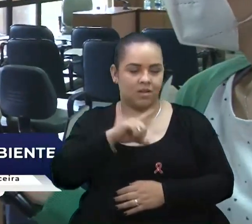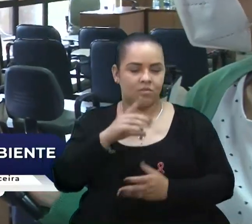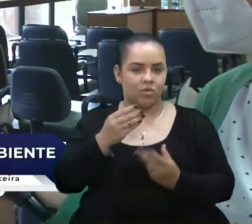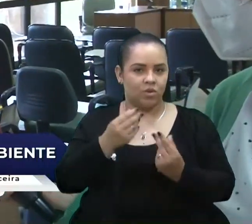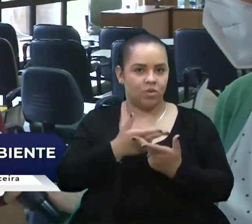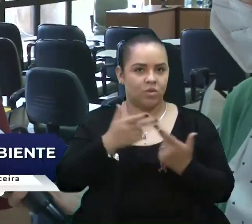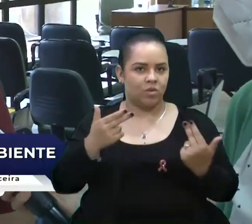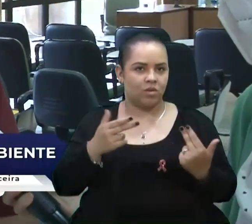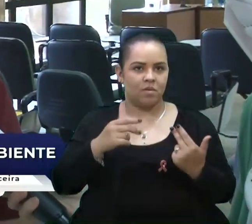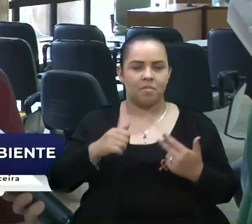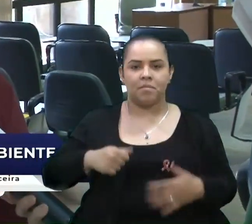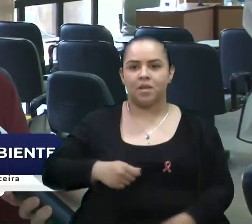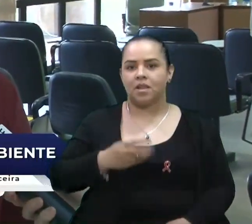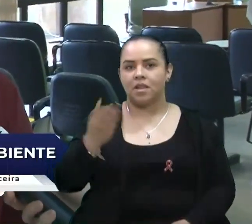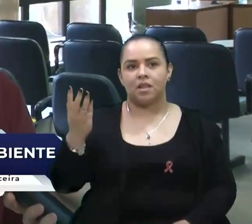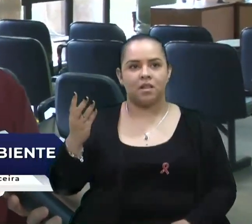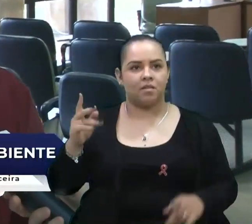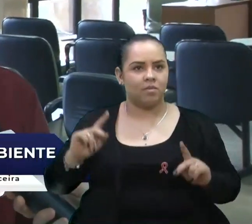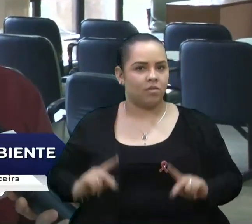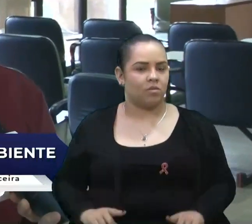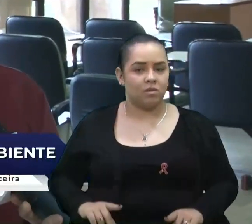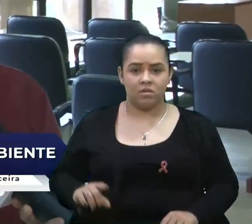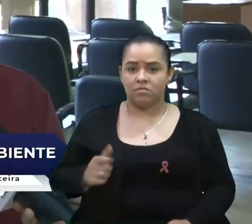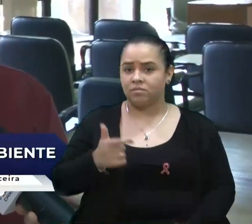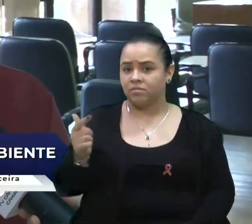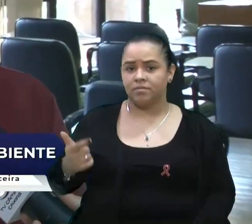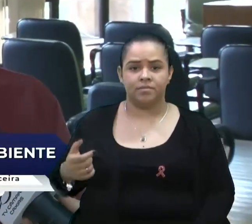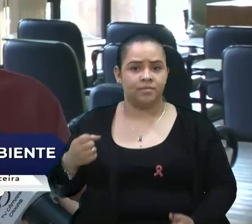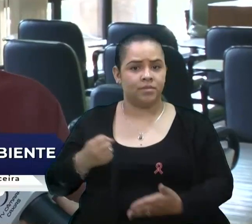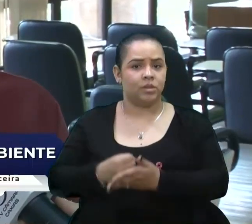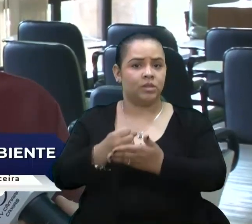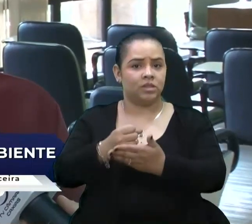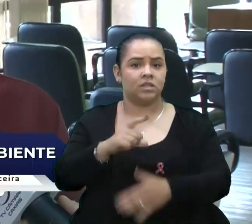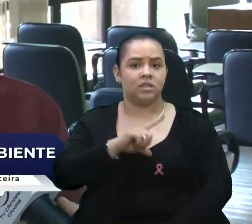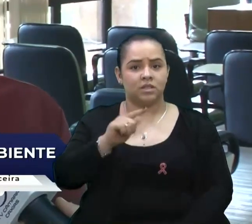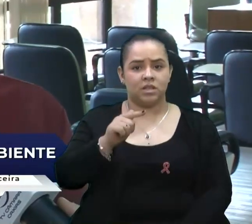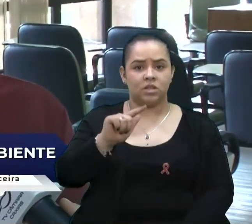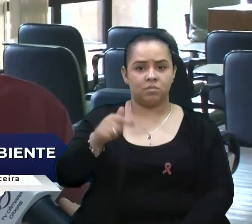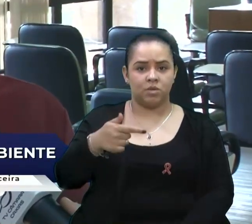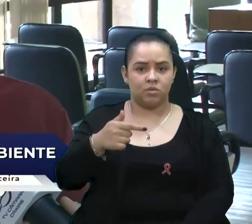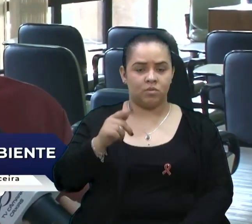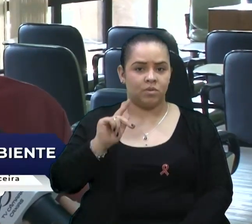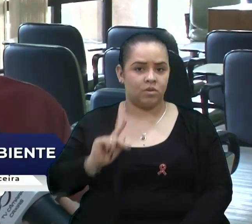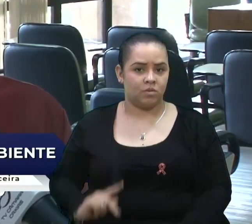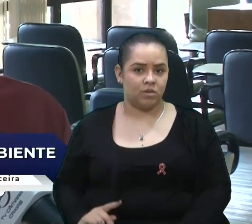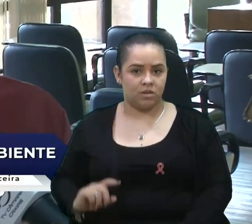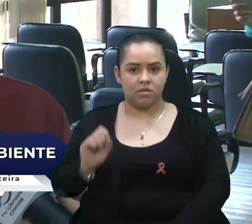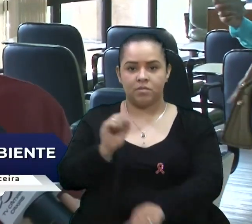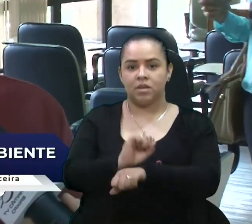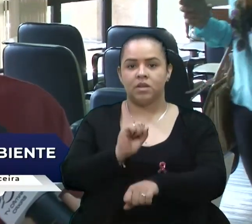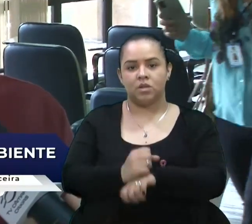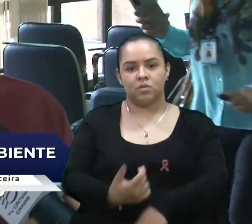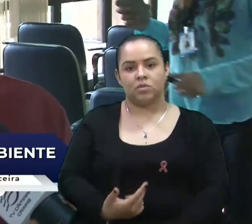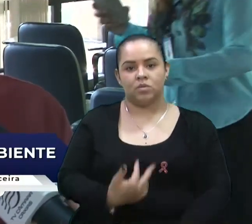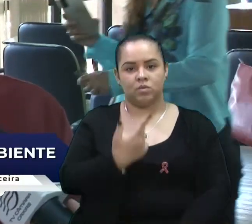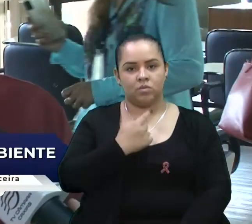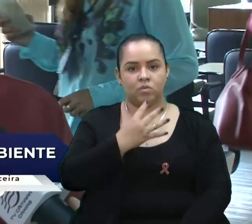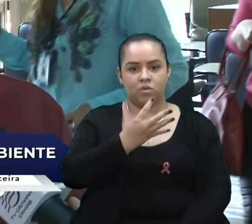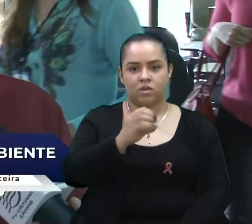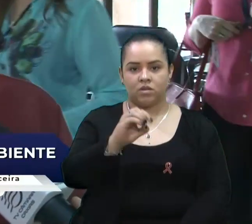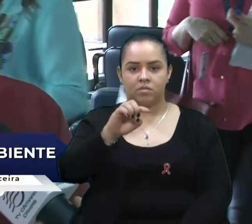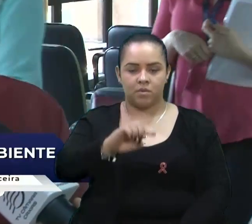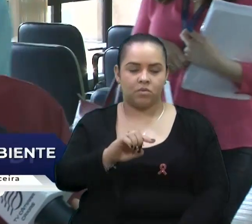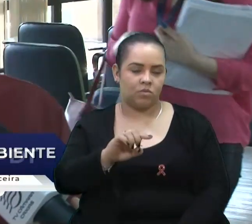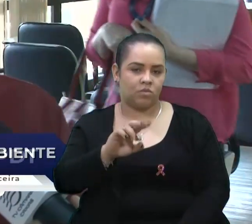milhares de pessoas deixam de ser assistidas nós temos hoje cerca de 7 mil pessoas aguardando cirurgia 40 mil aguardando o